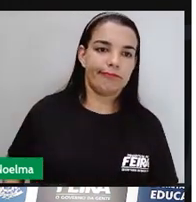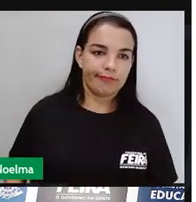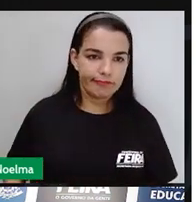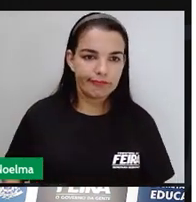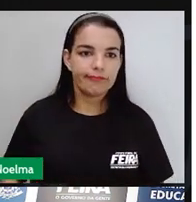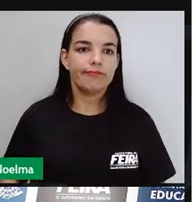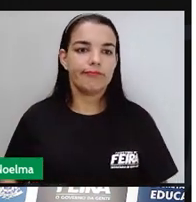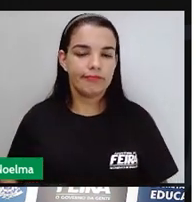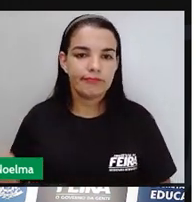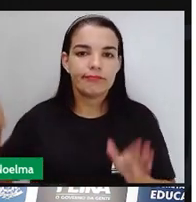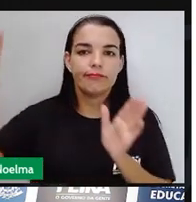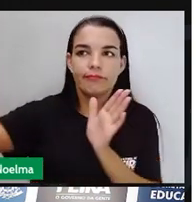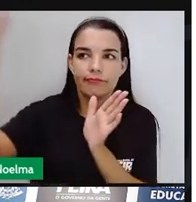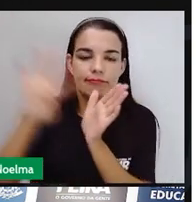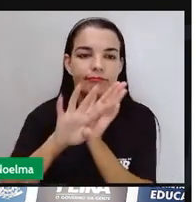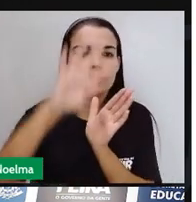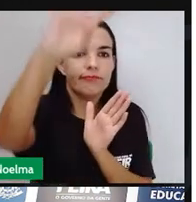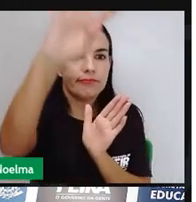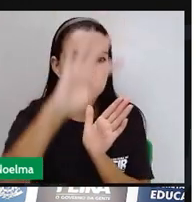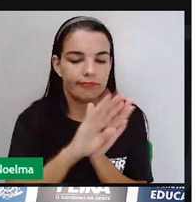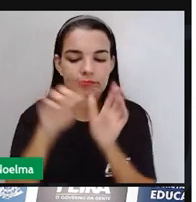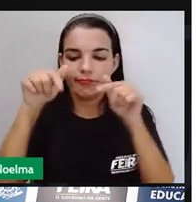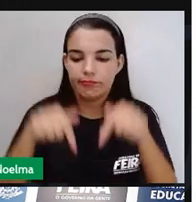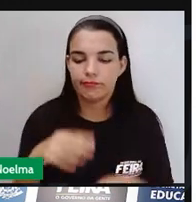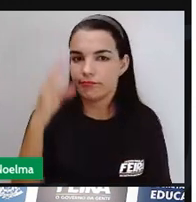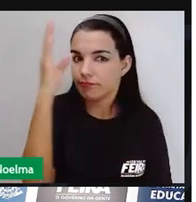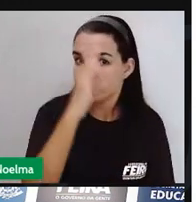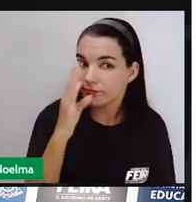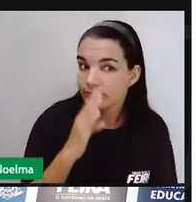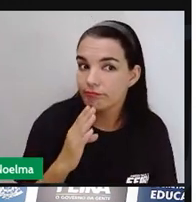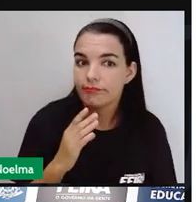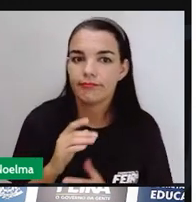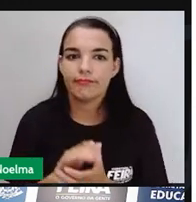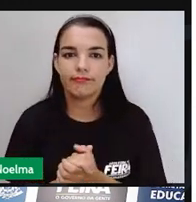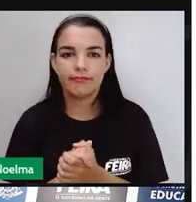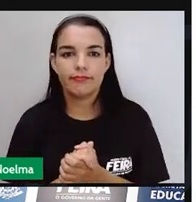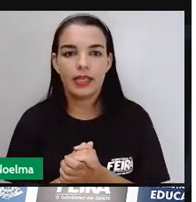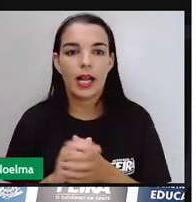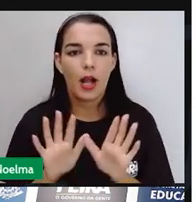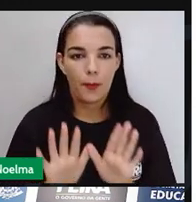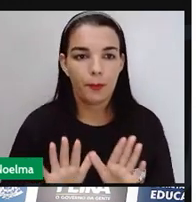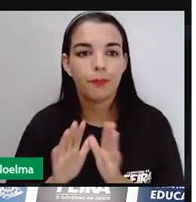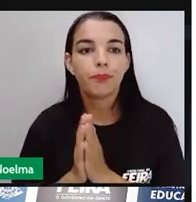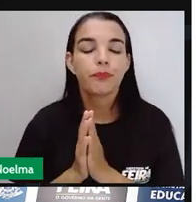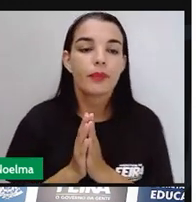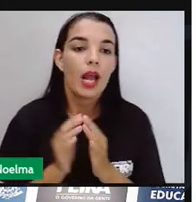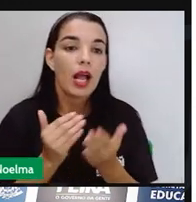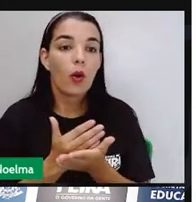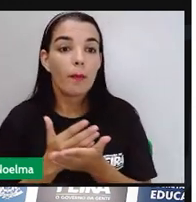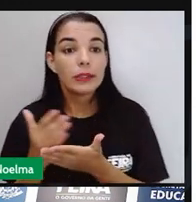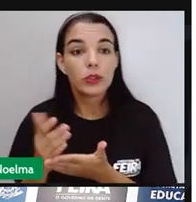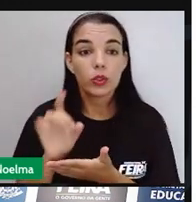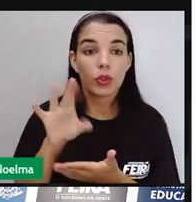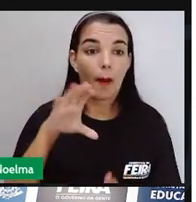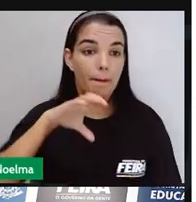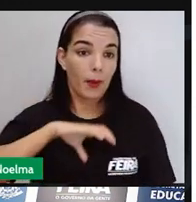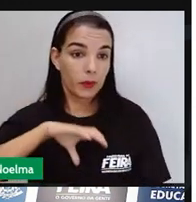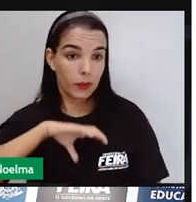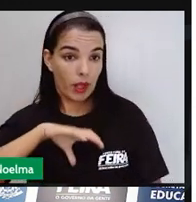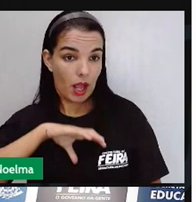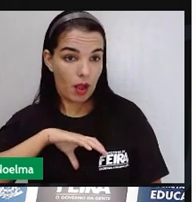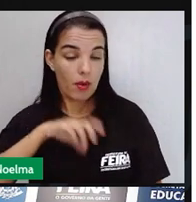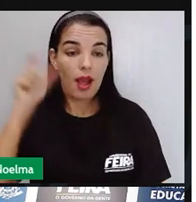africanos, os índios e os portugueses. Só que não foram só portugueses europeus que vieram para o Brasil, não.